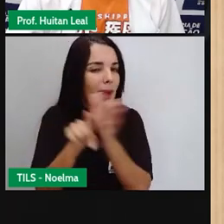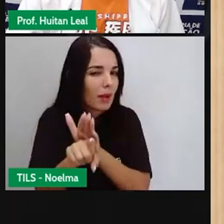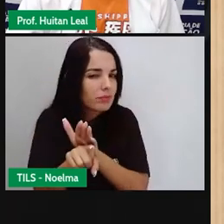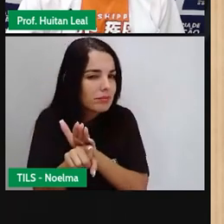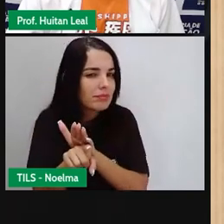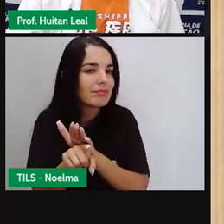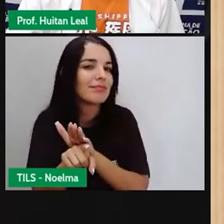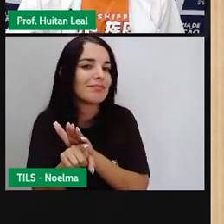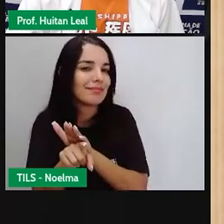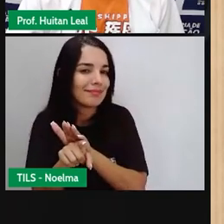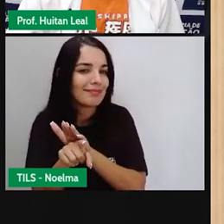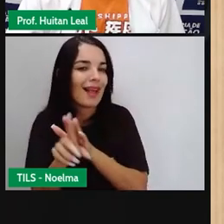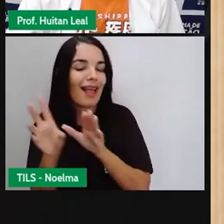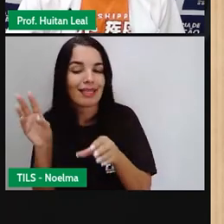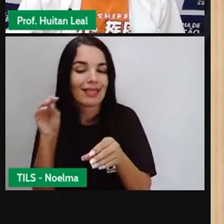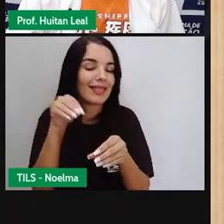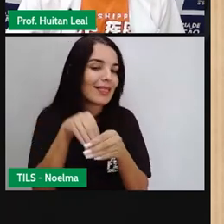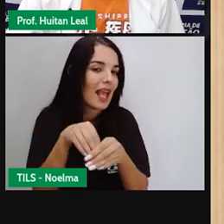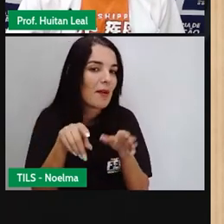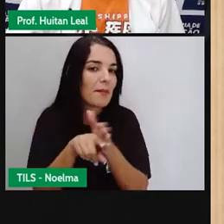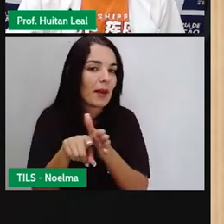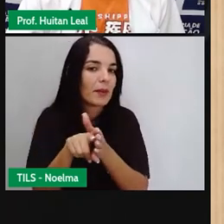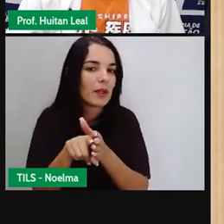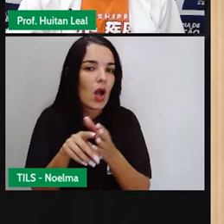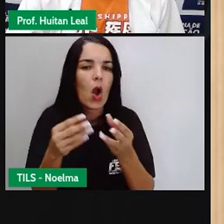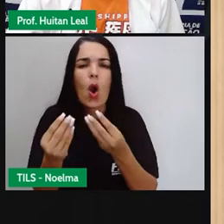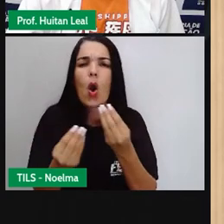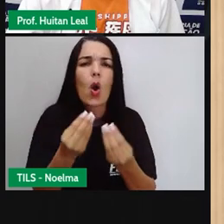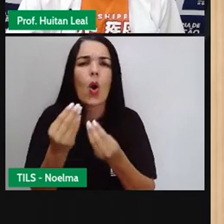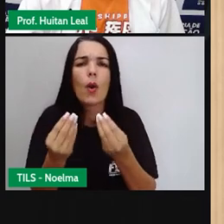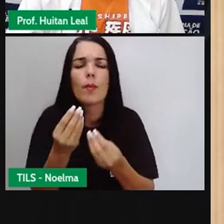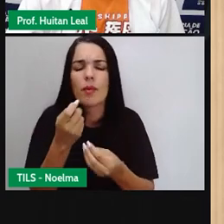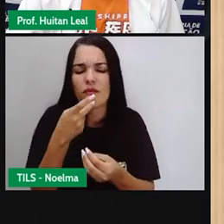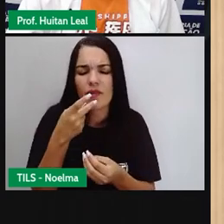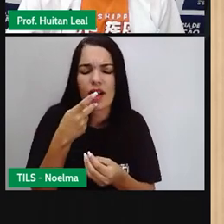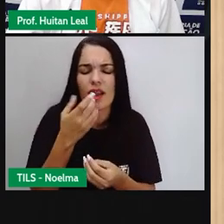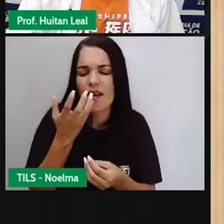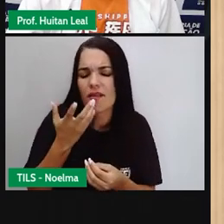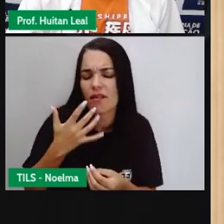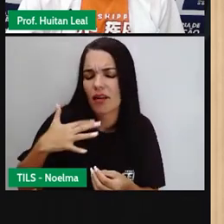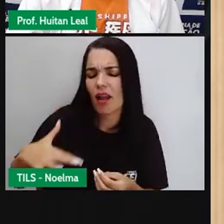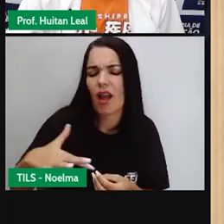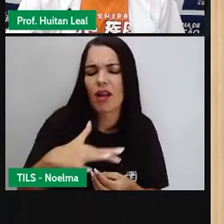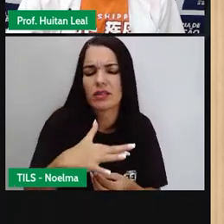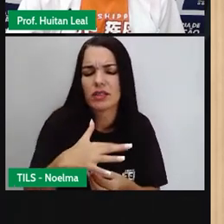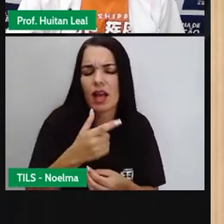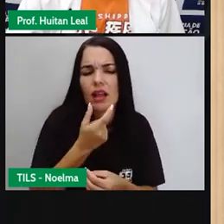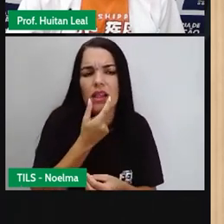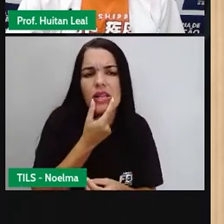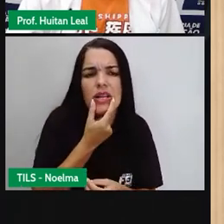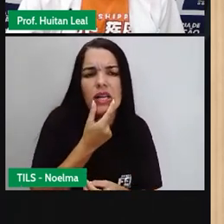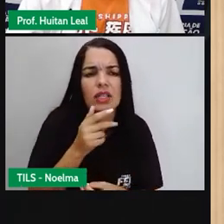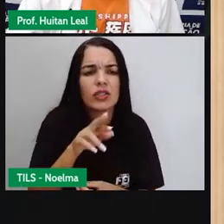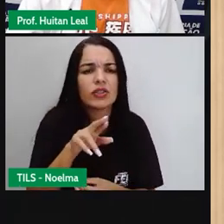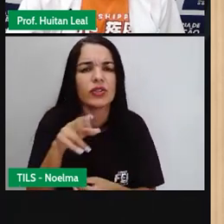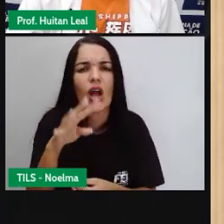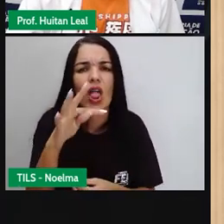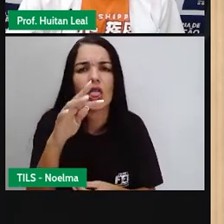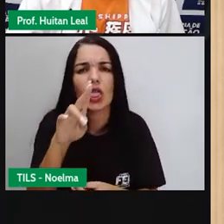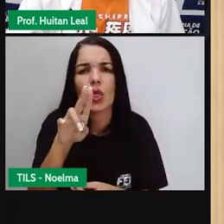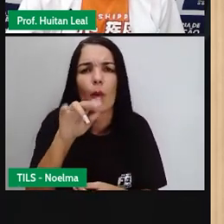perguntas. Como se pronuncia criança na língua tupi? A frase pode ser